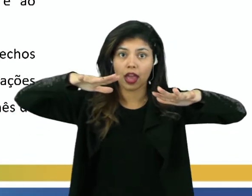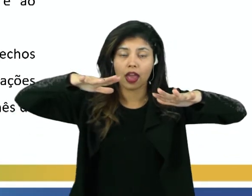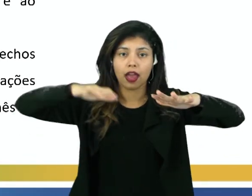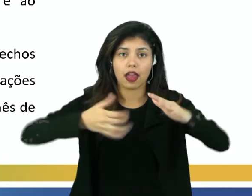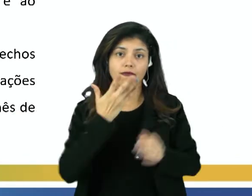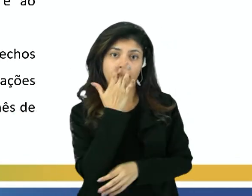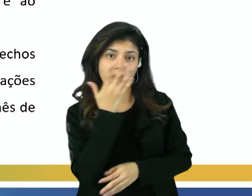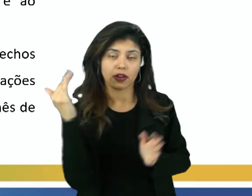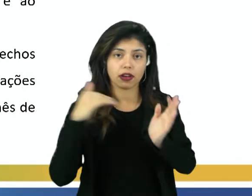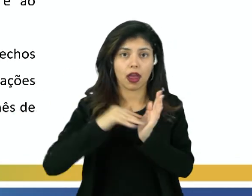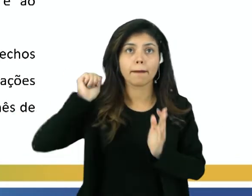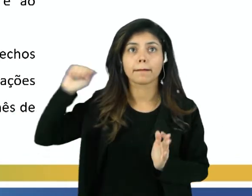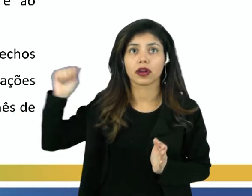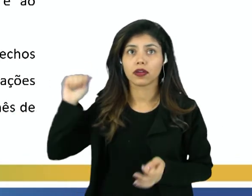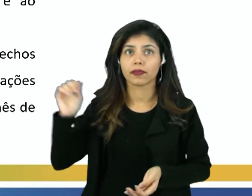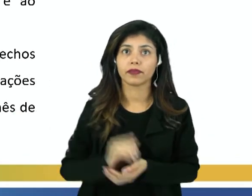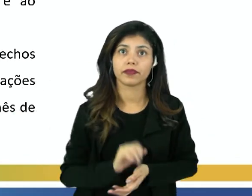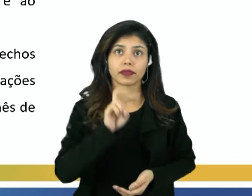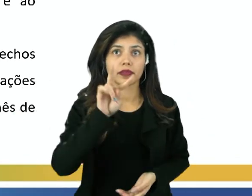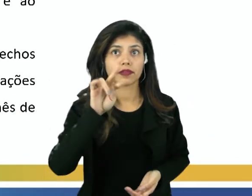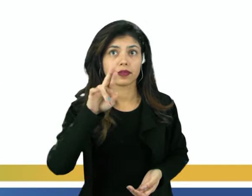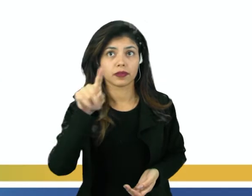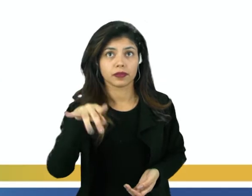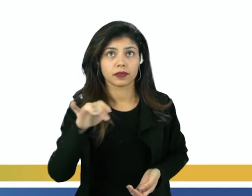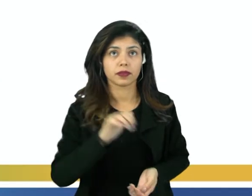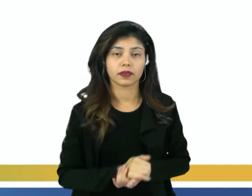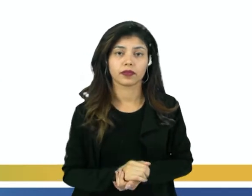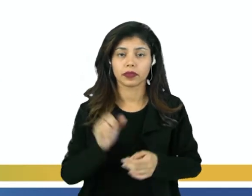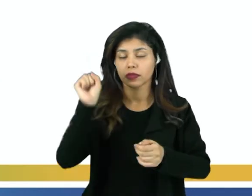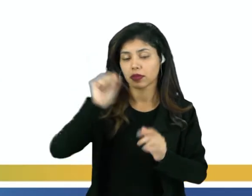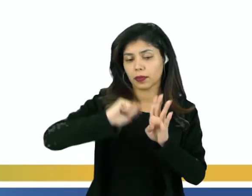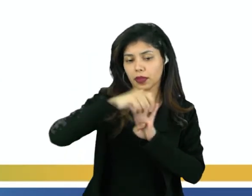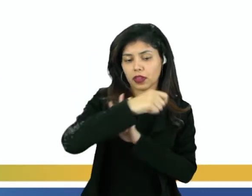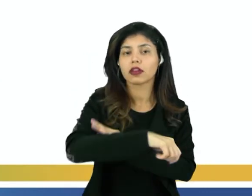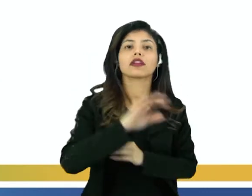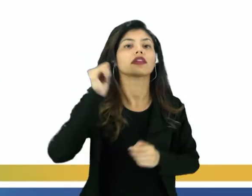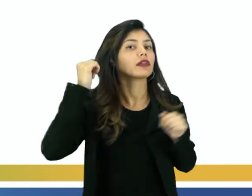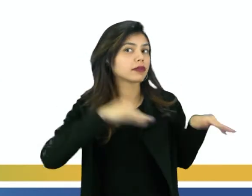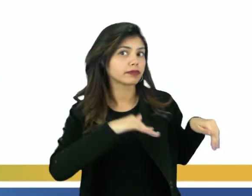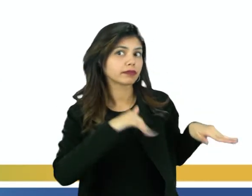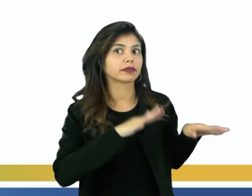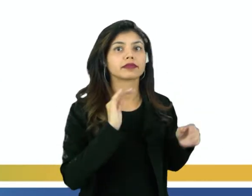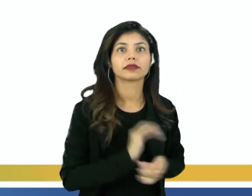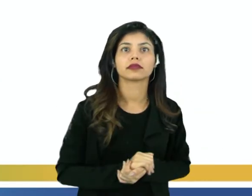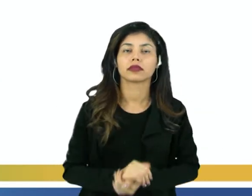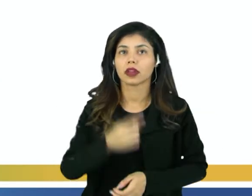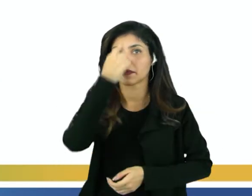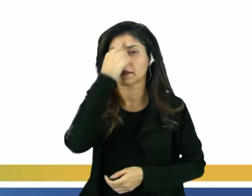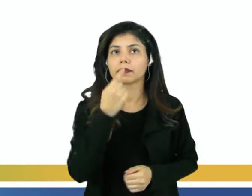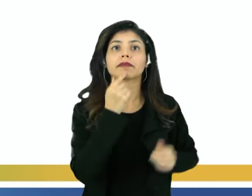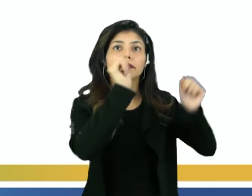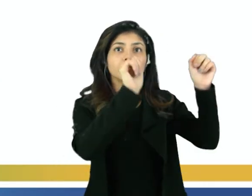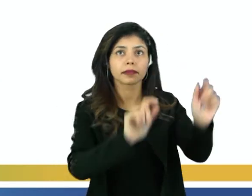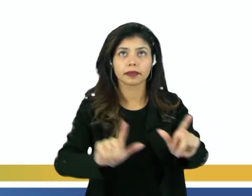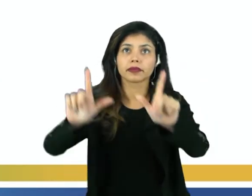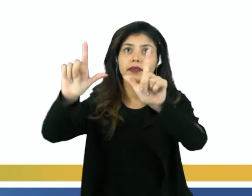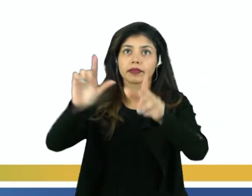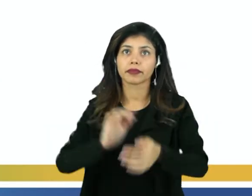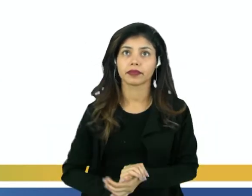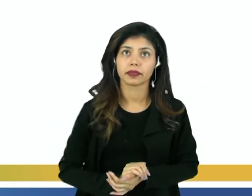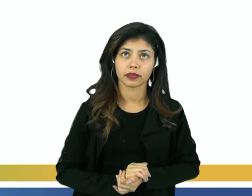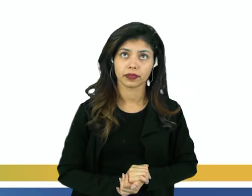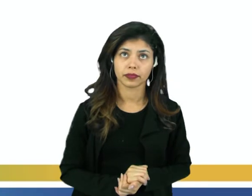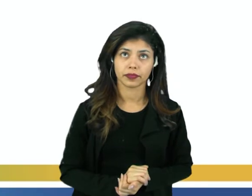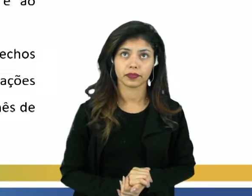abril e a vazante no mês de setembro. E aí nós temos essa figura que está ilustrando essas